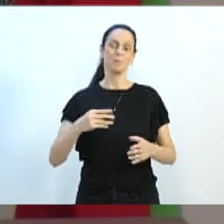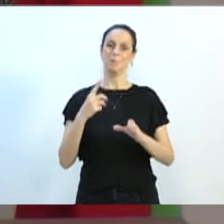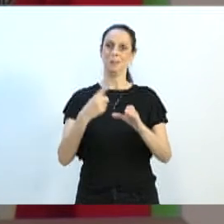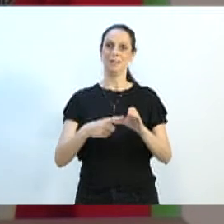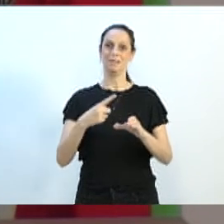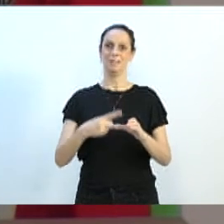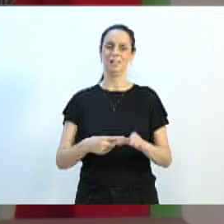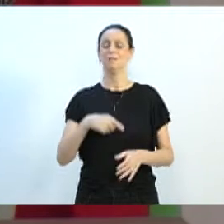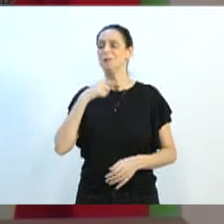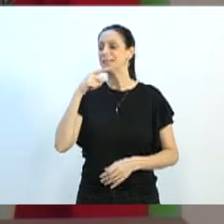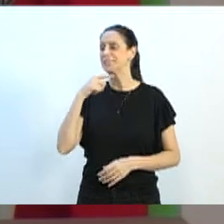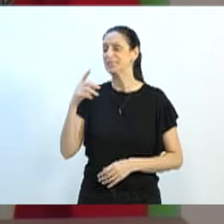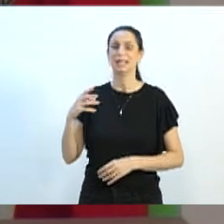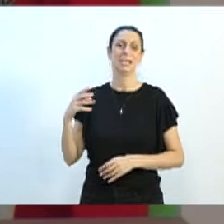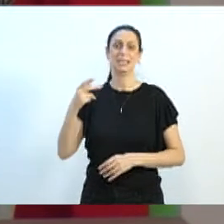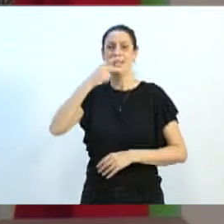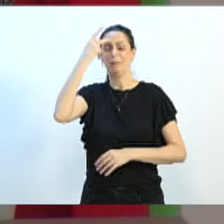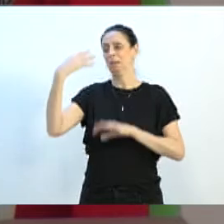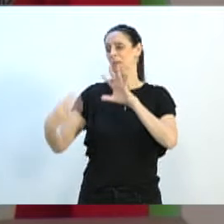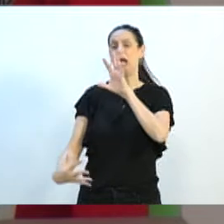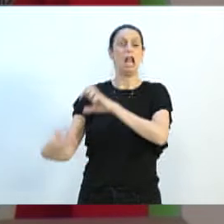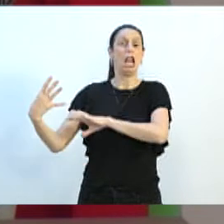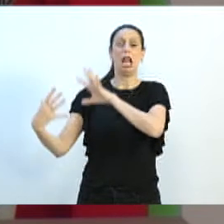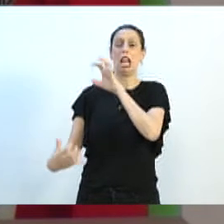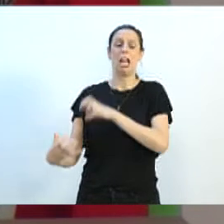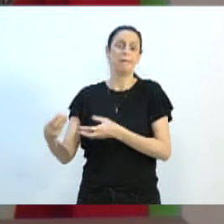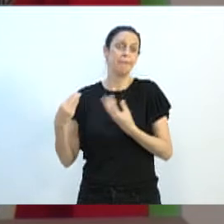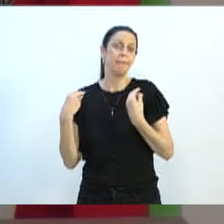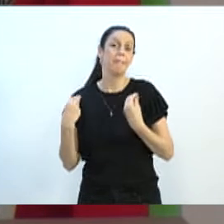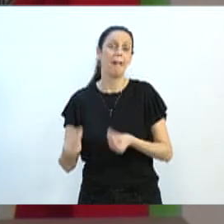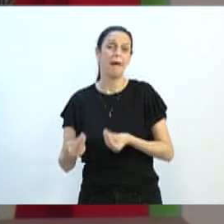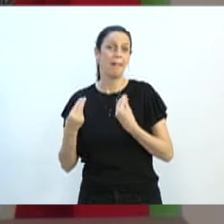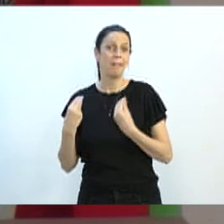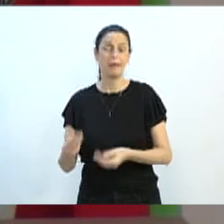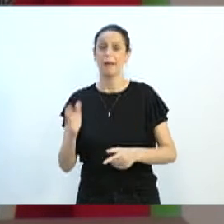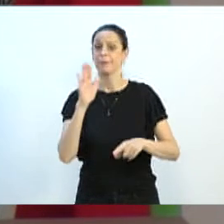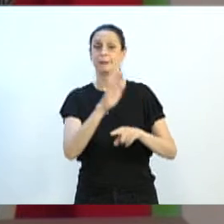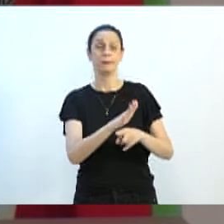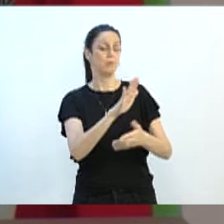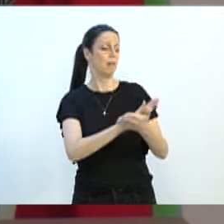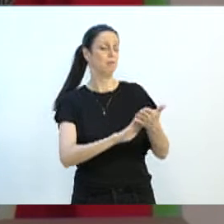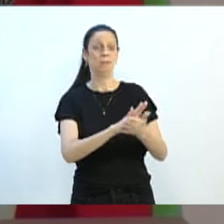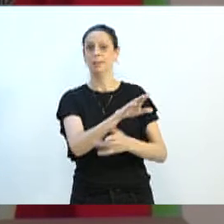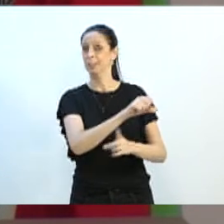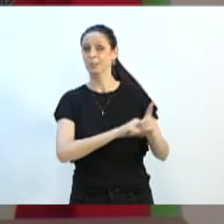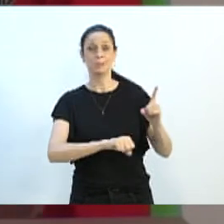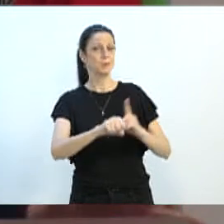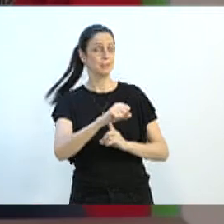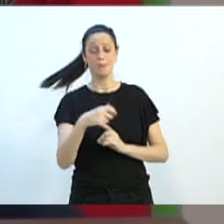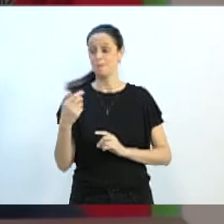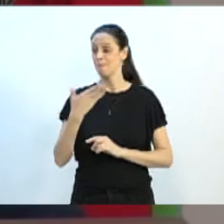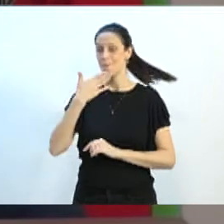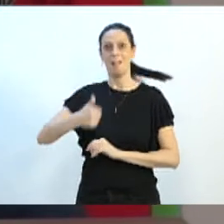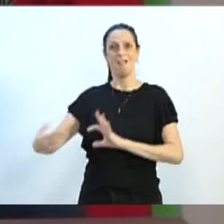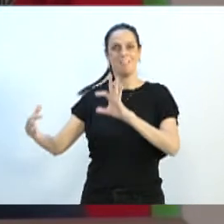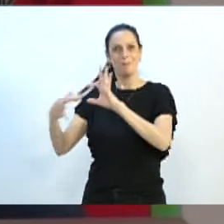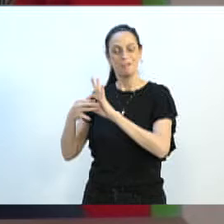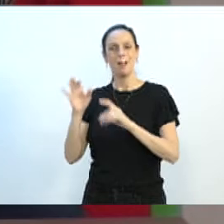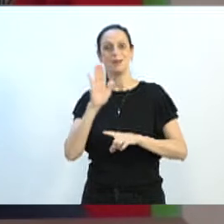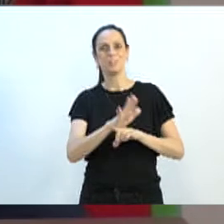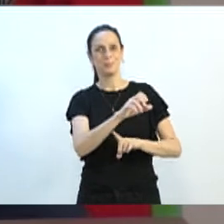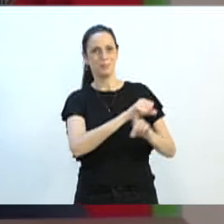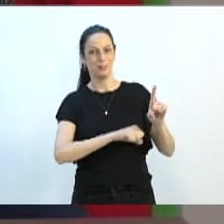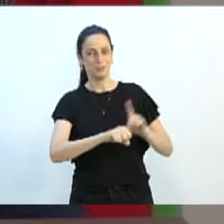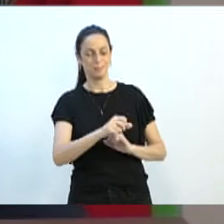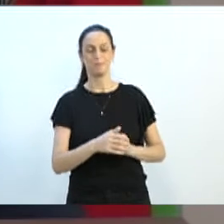dividindo em brigas que eu acho que muitas vezes não levam a lugar algum. Também quero destacar o dia do servidor